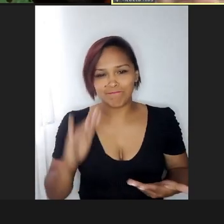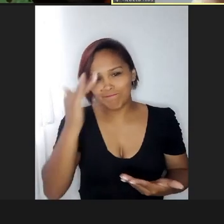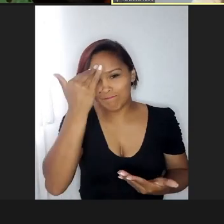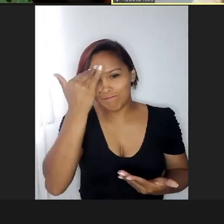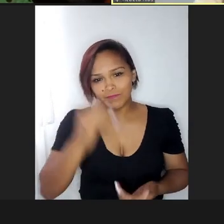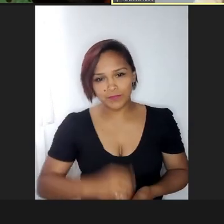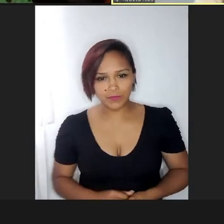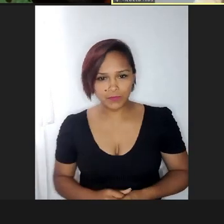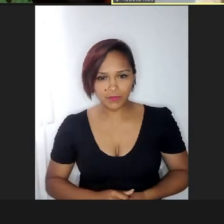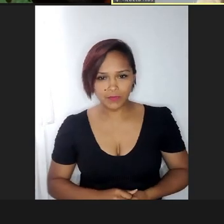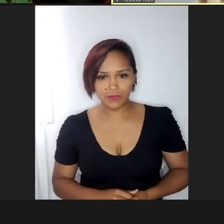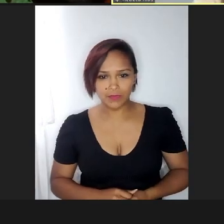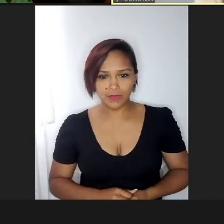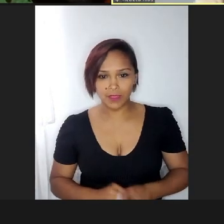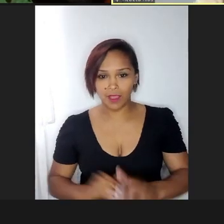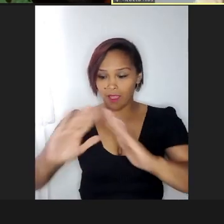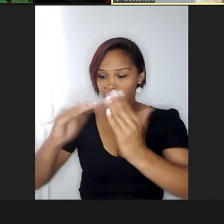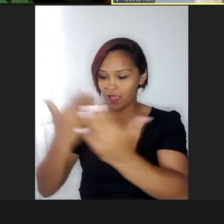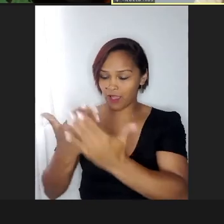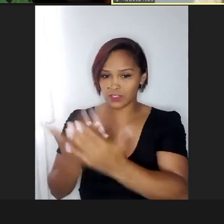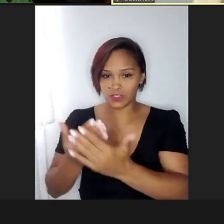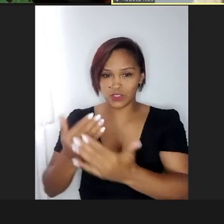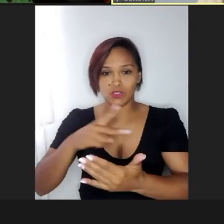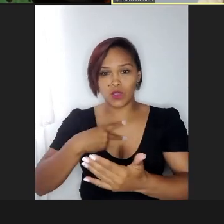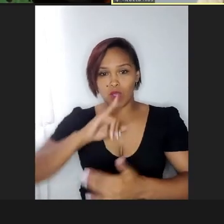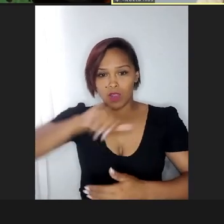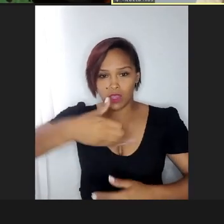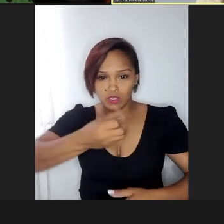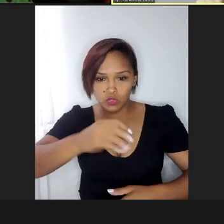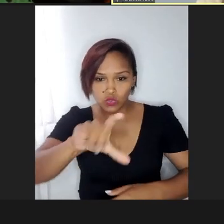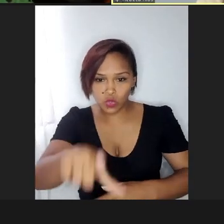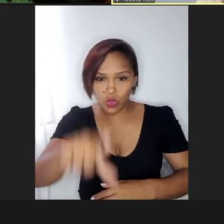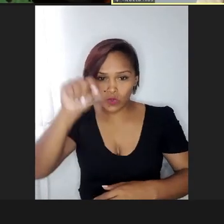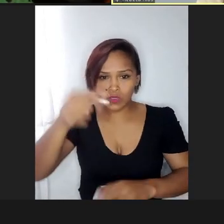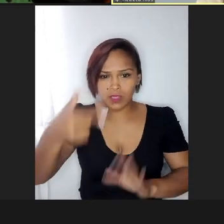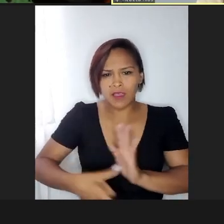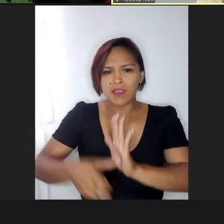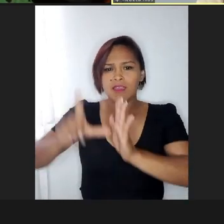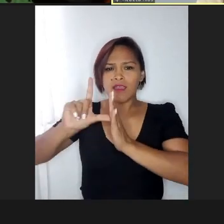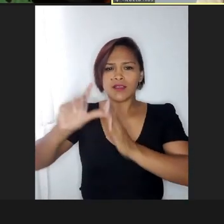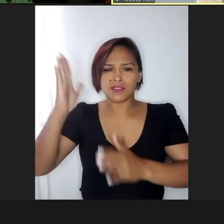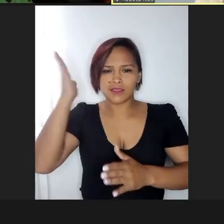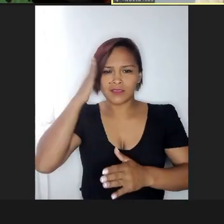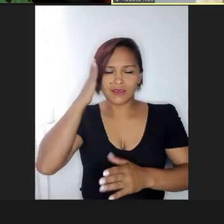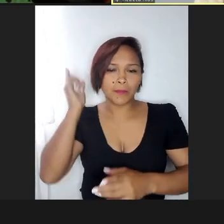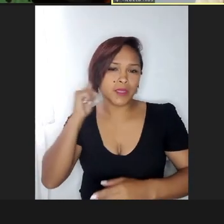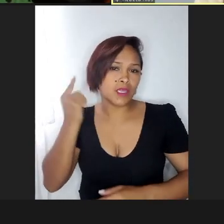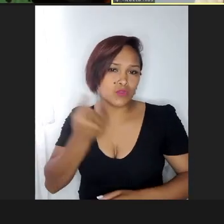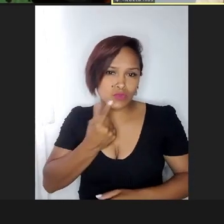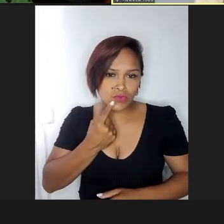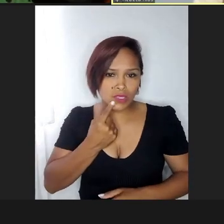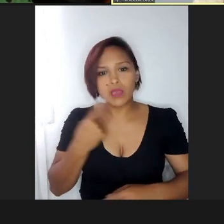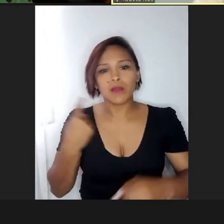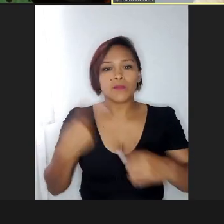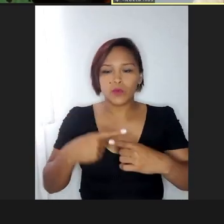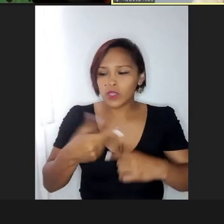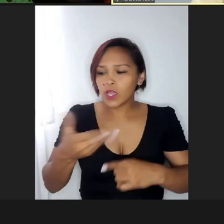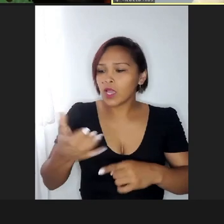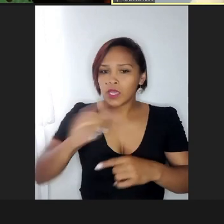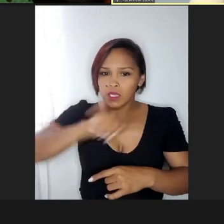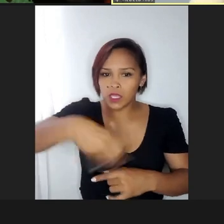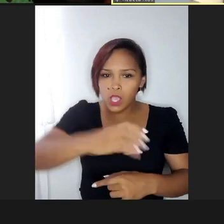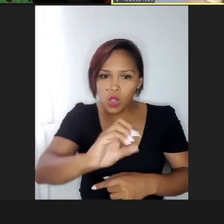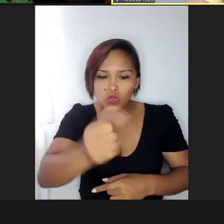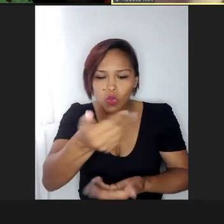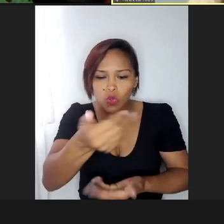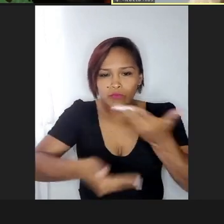a escola do João, eu escolhi, antes de saber da surdez dele, porque eu queria que o João convivesse com crianças